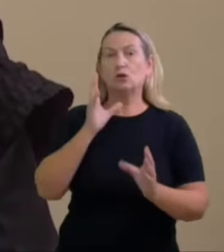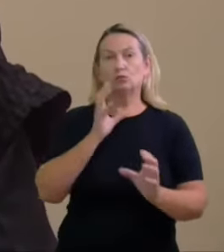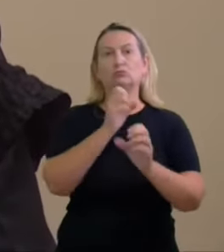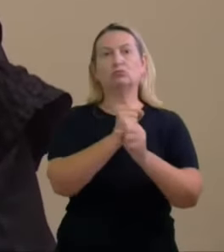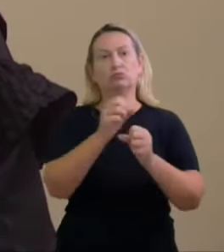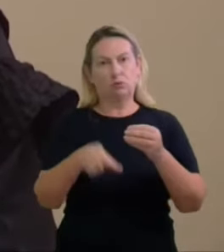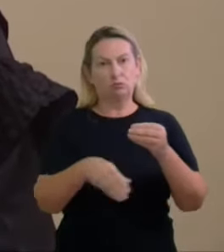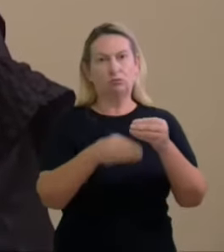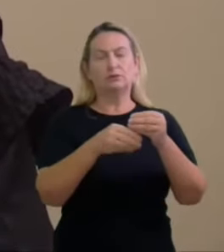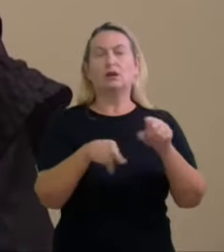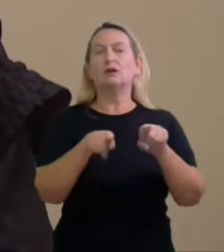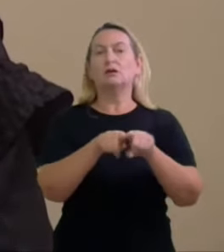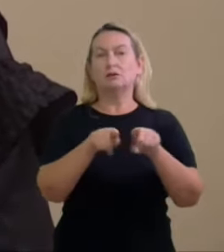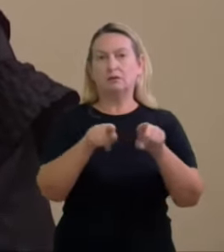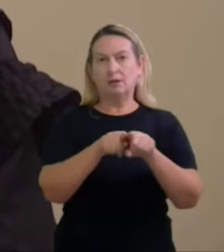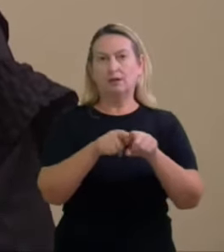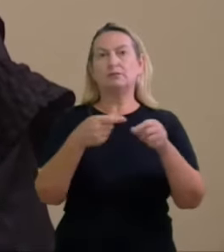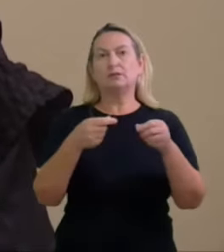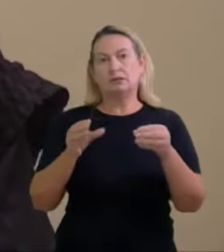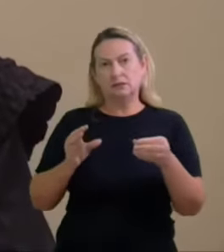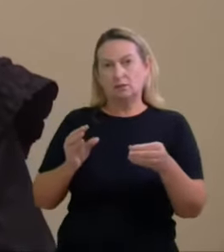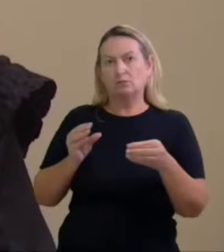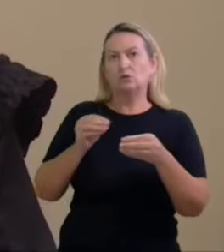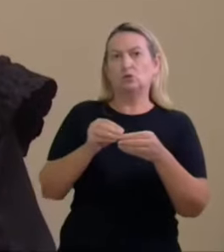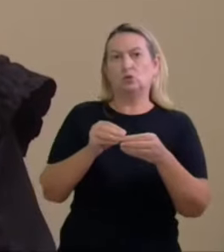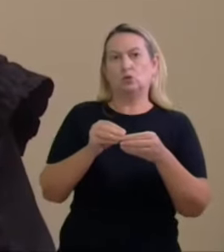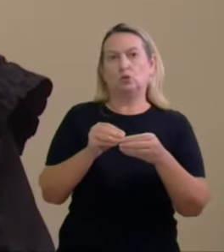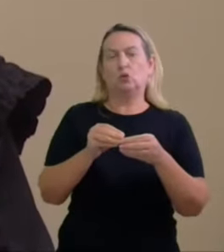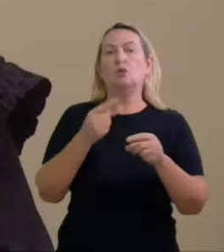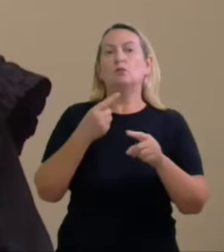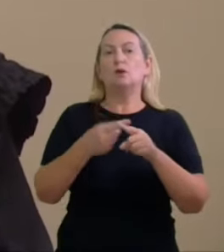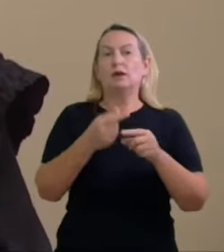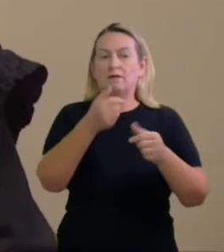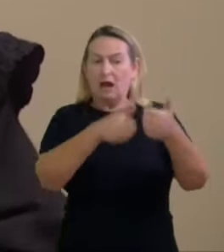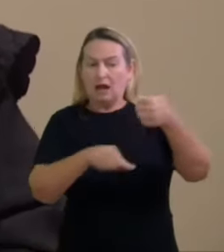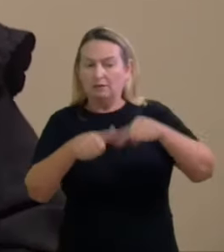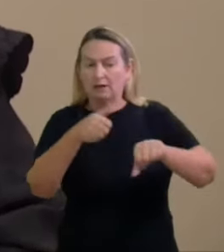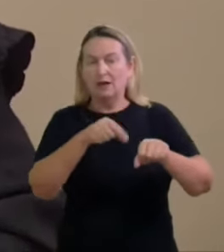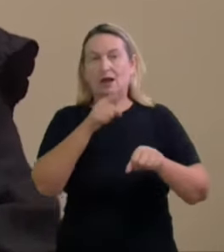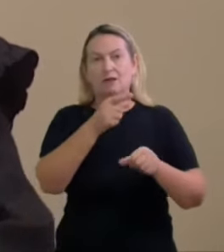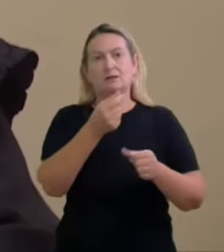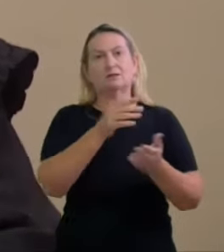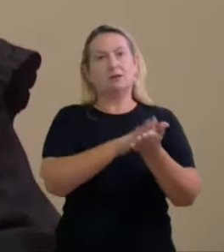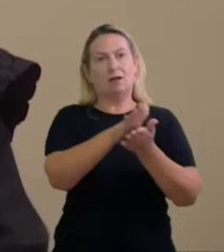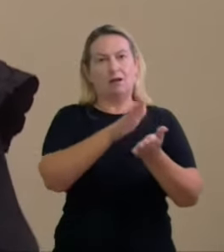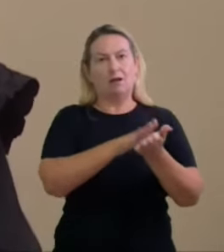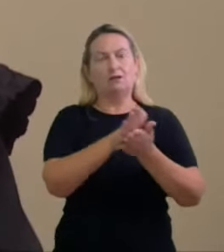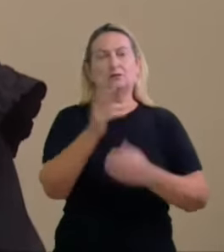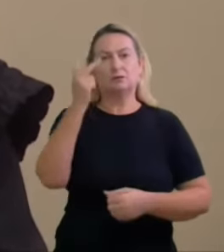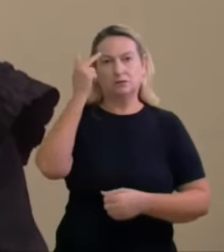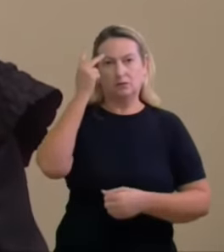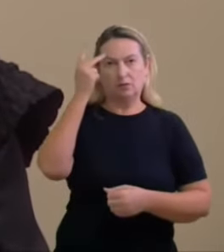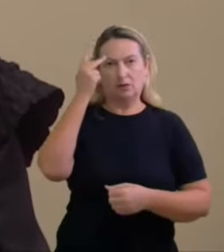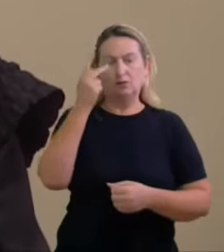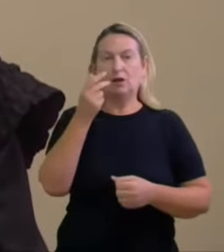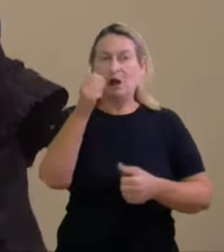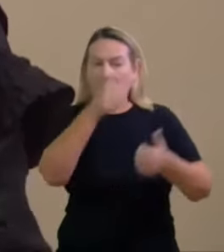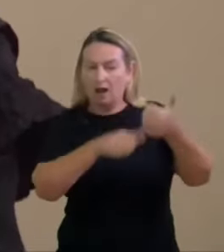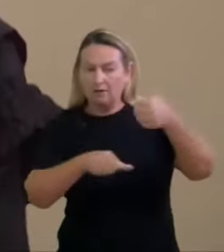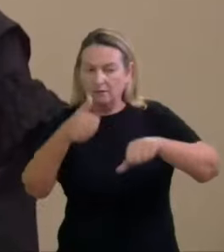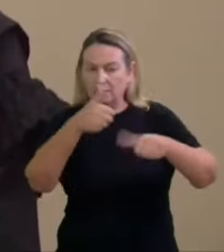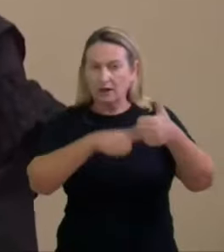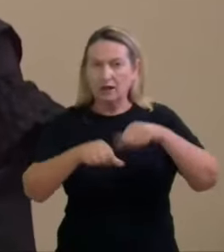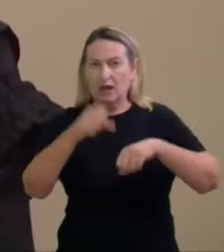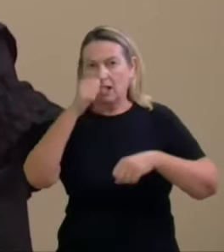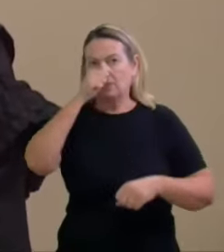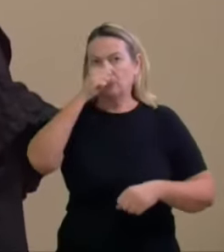devendo ser considerado aqui para efeitos de avaliação do abuso do poder econômico ou não no